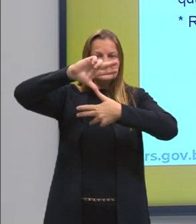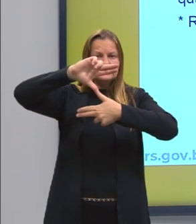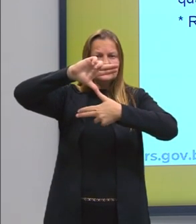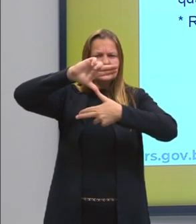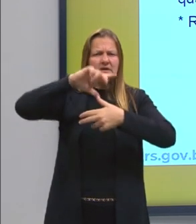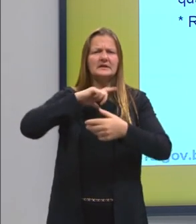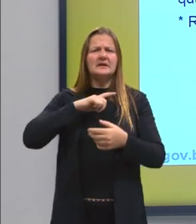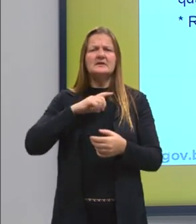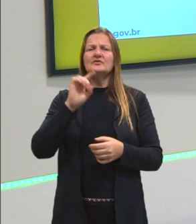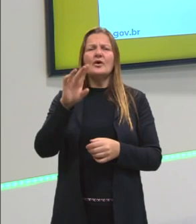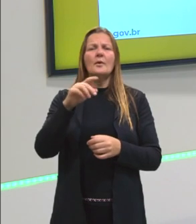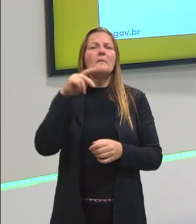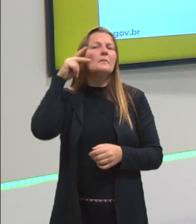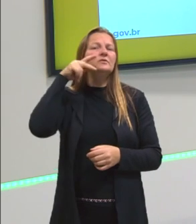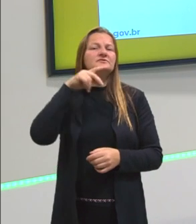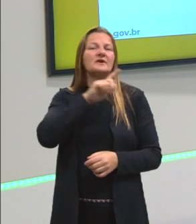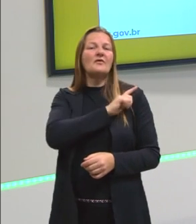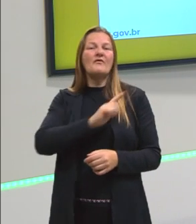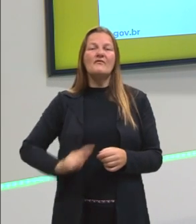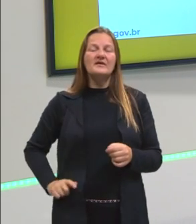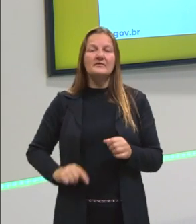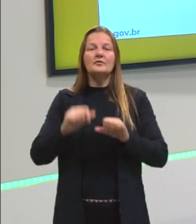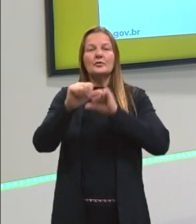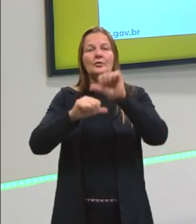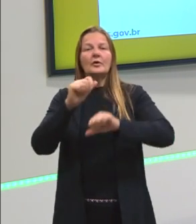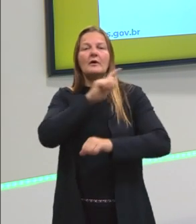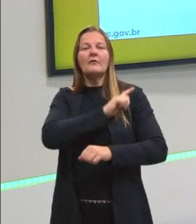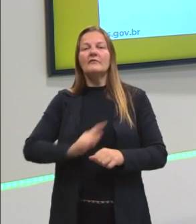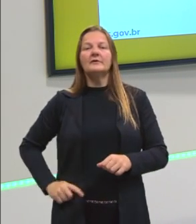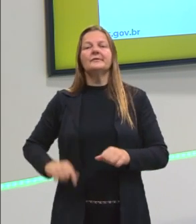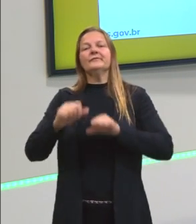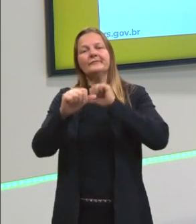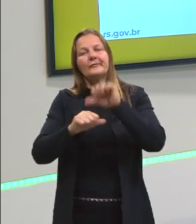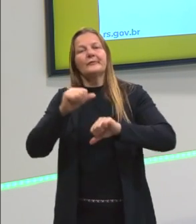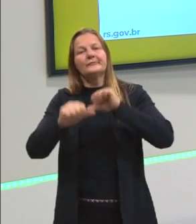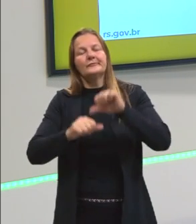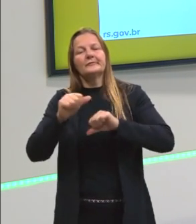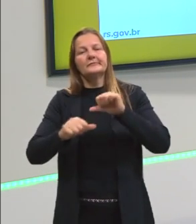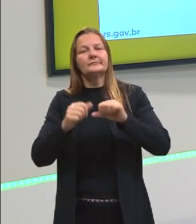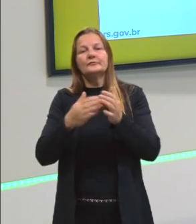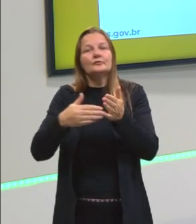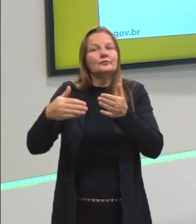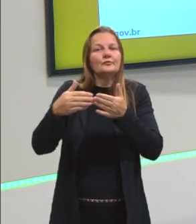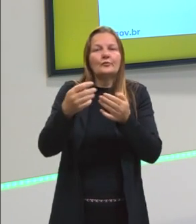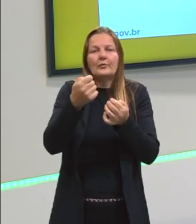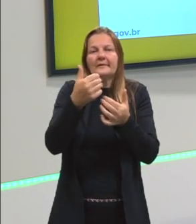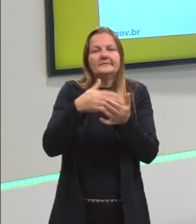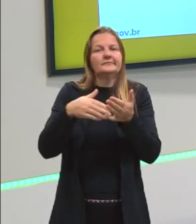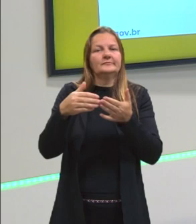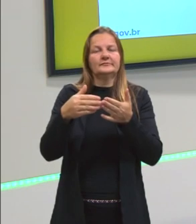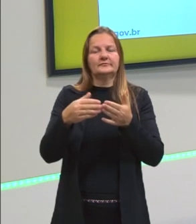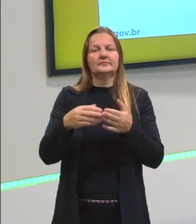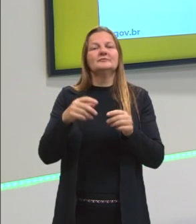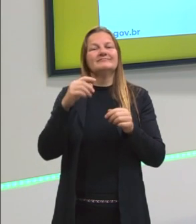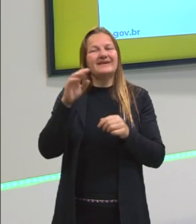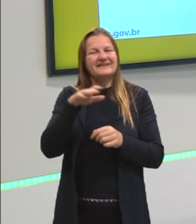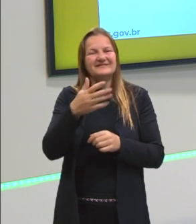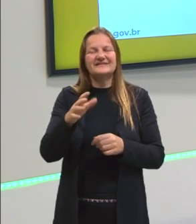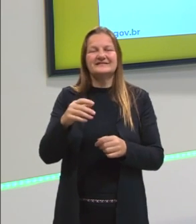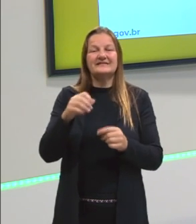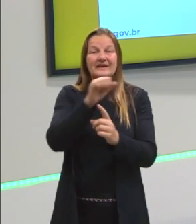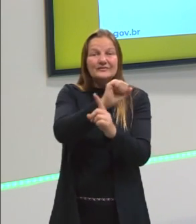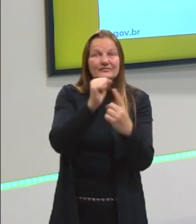políticas de governo. E aí sempre que troca o governo, trocam-se as políticas. E aí nós vemos que muitas vezes nós